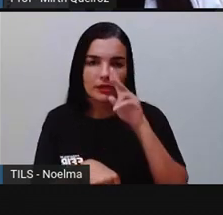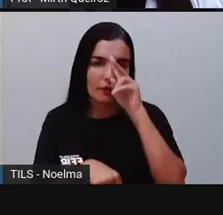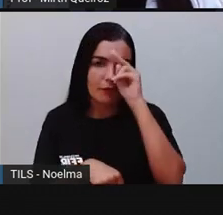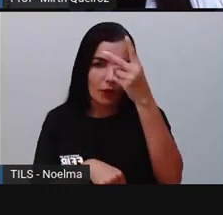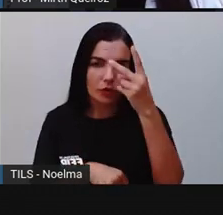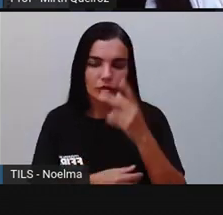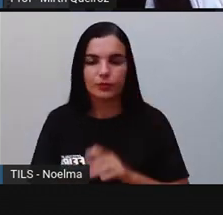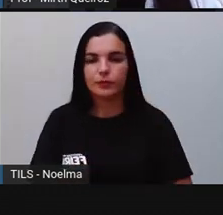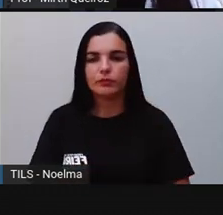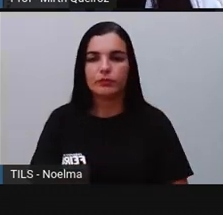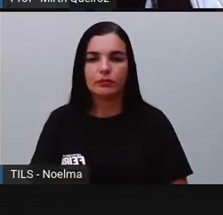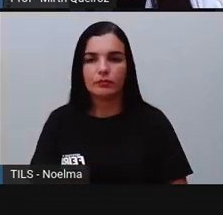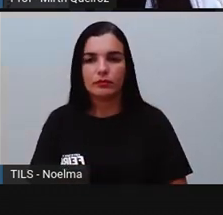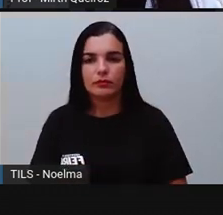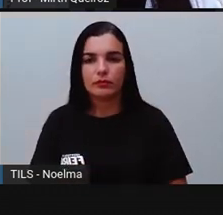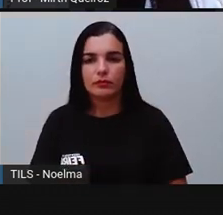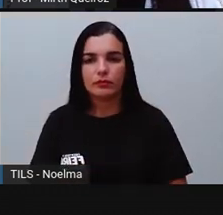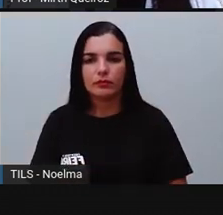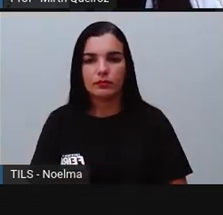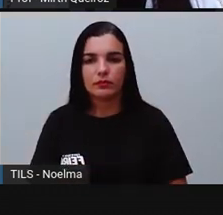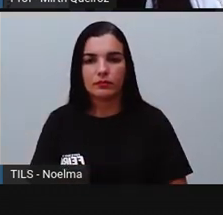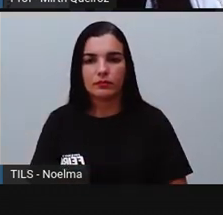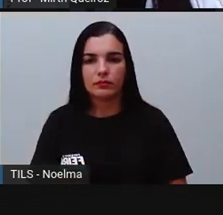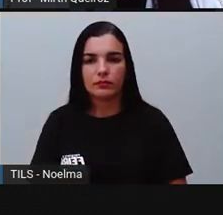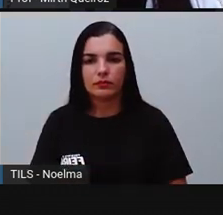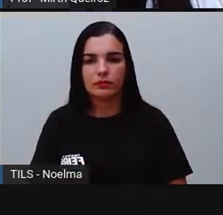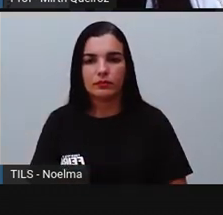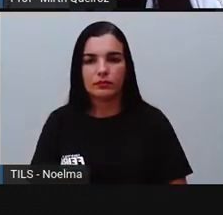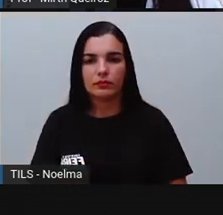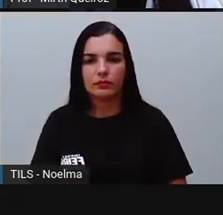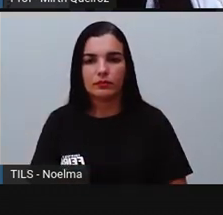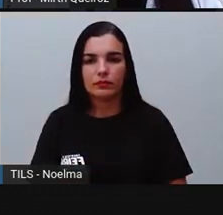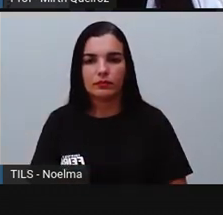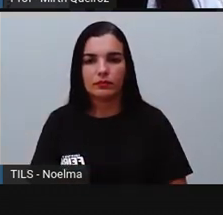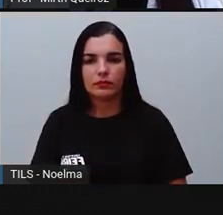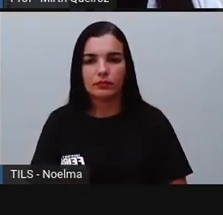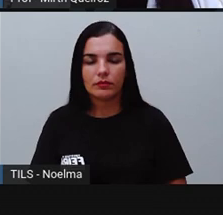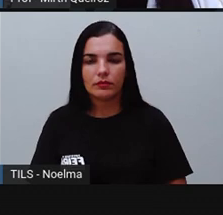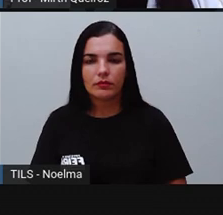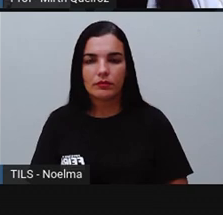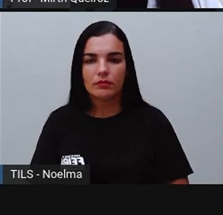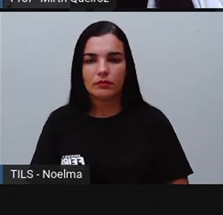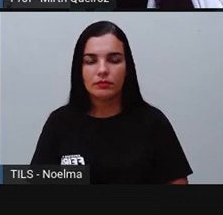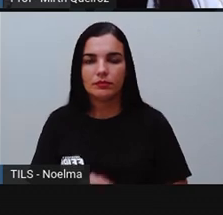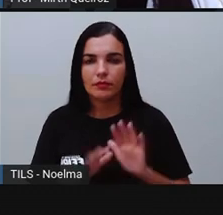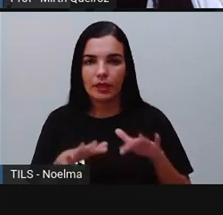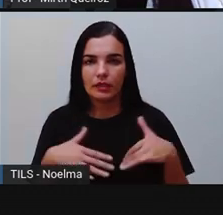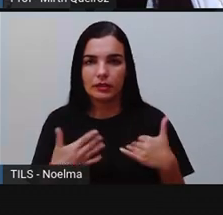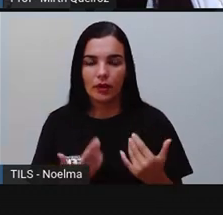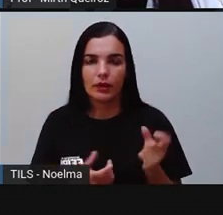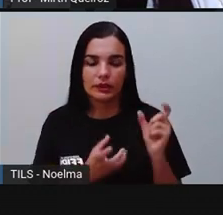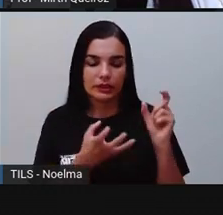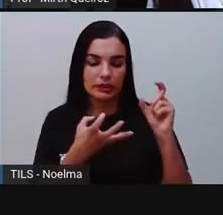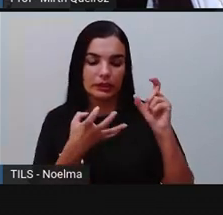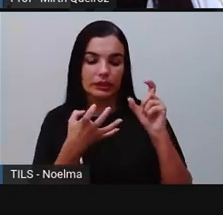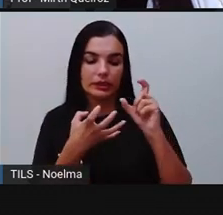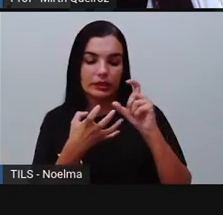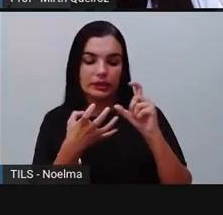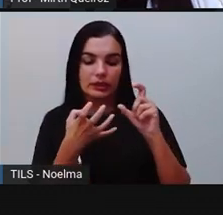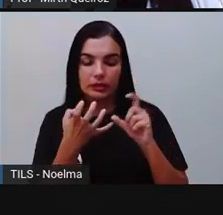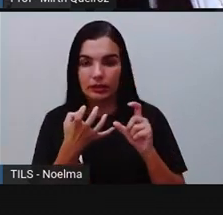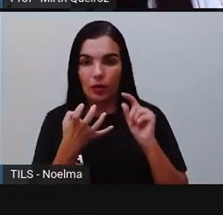Cebola. O bo, né? O bo a gente falou com maior intensidade. O bo é a penúltima sílaba. Então, é uma